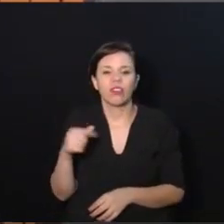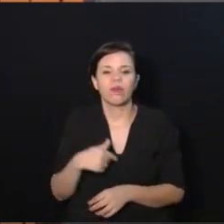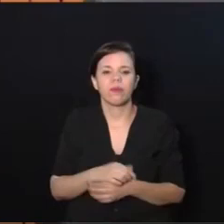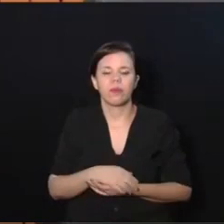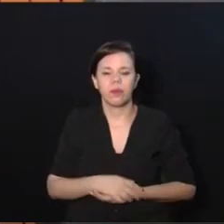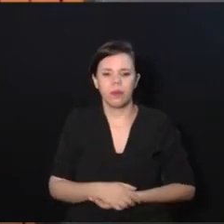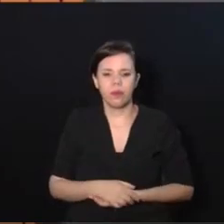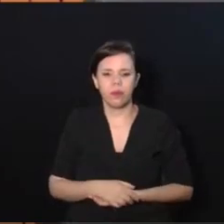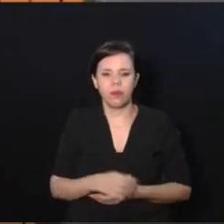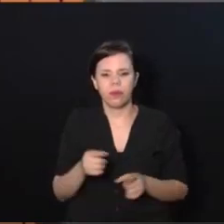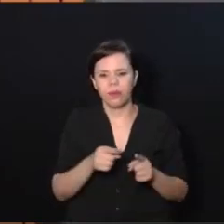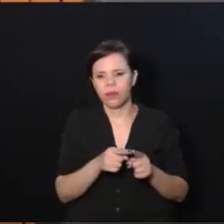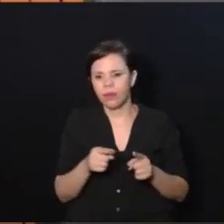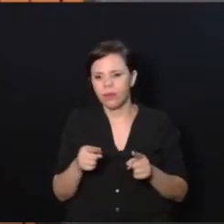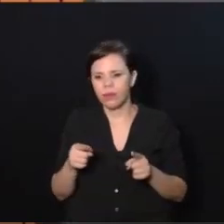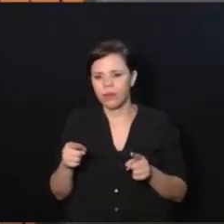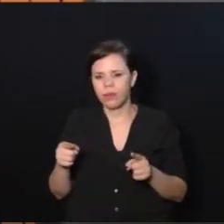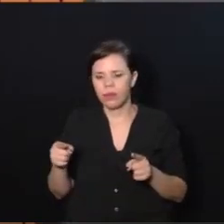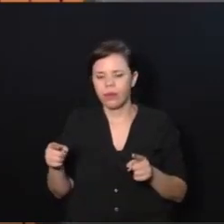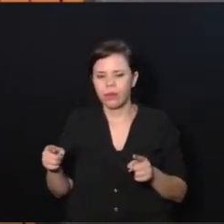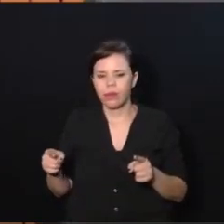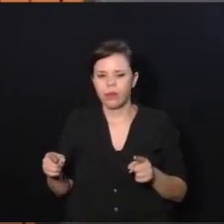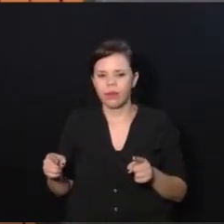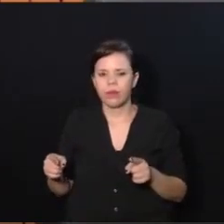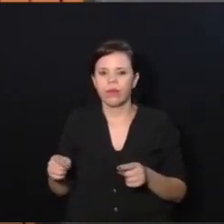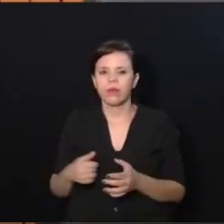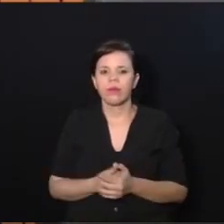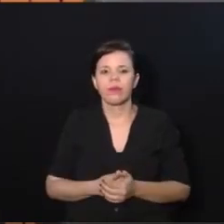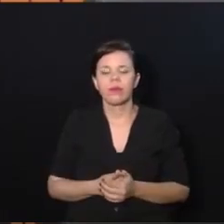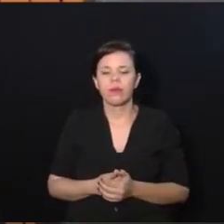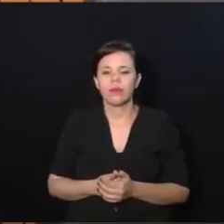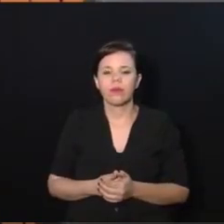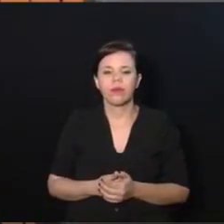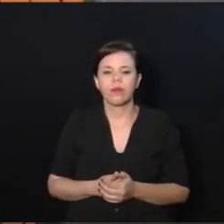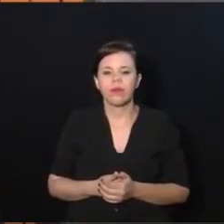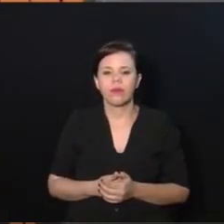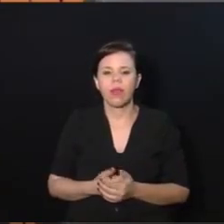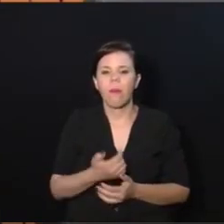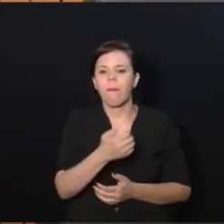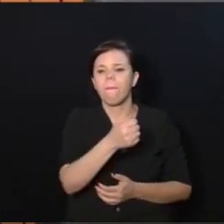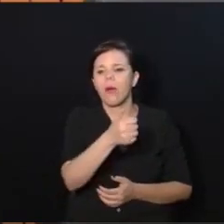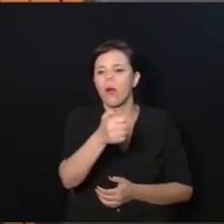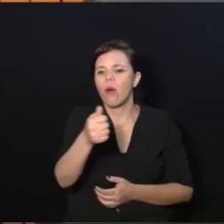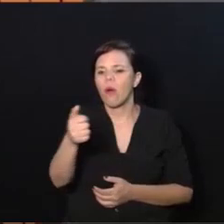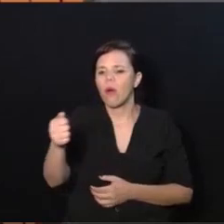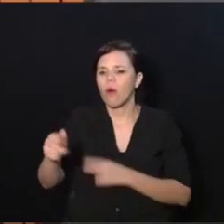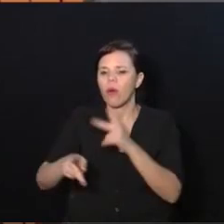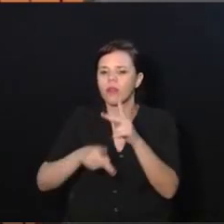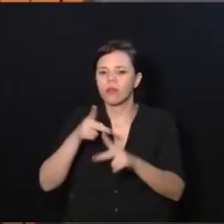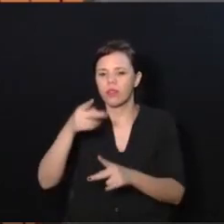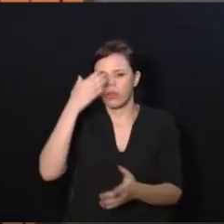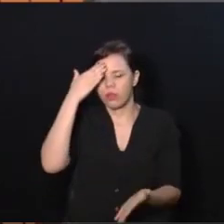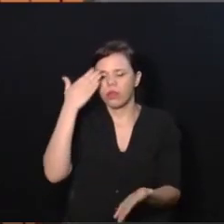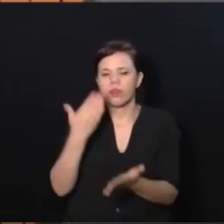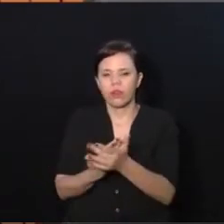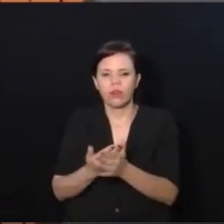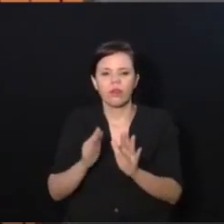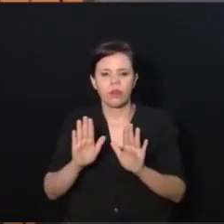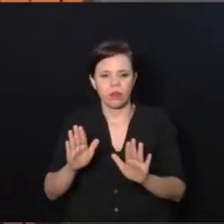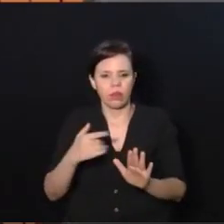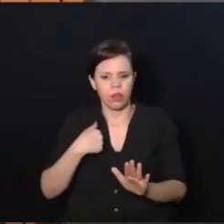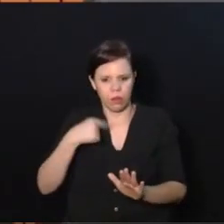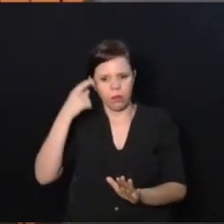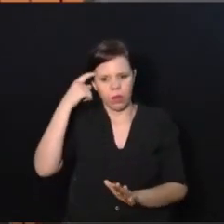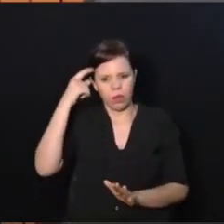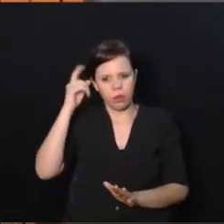eu passei um tempo bom, assim, lá fora e pouca gente acredita, mas na minha cabeça